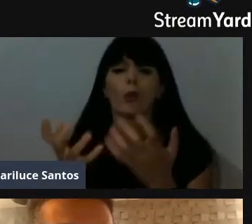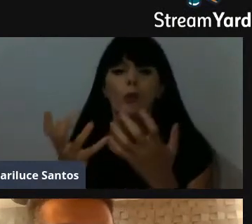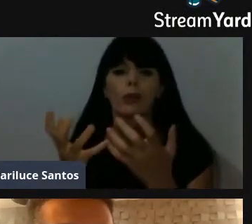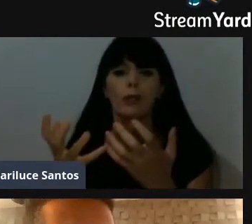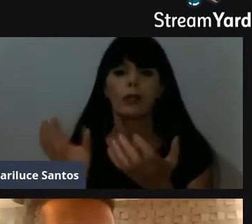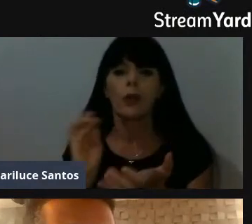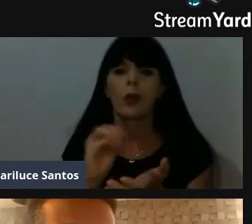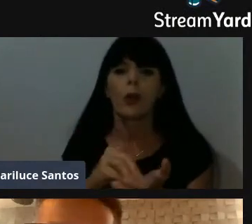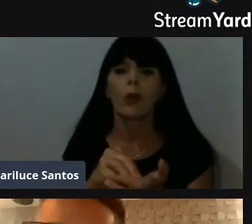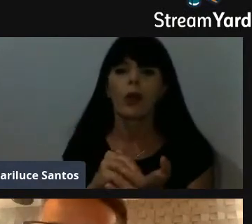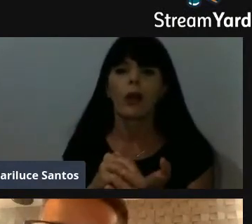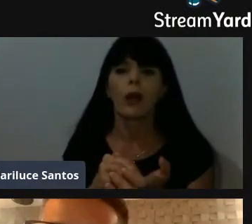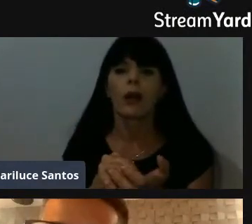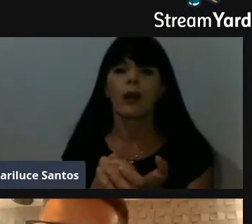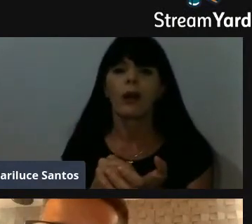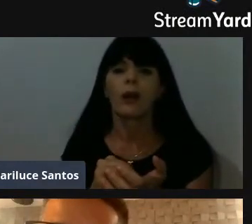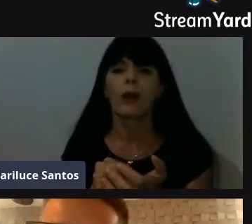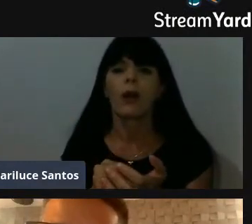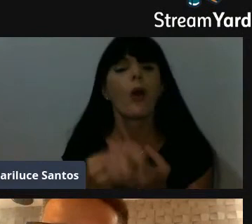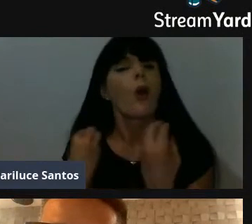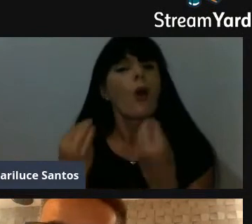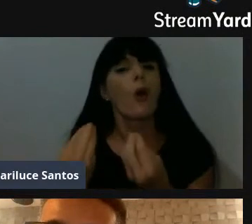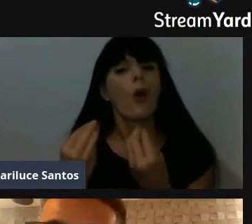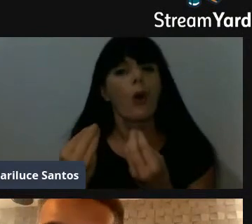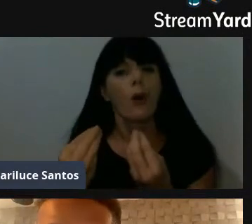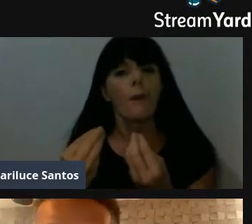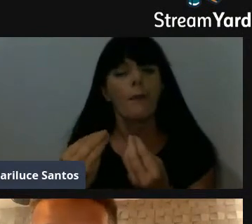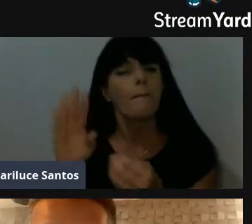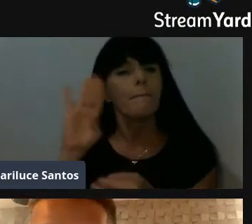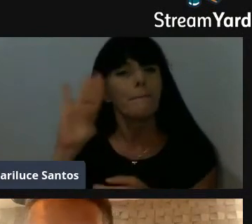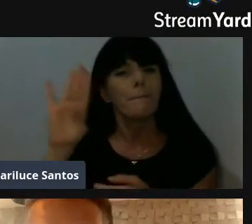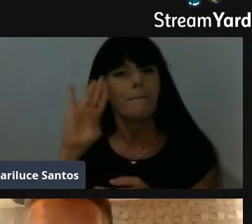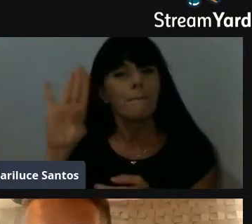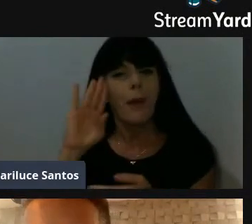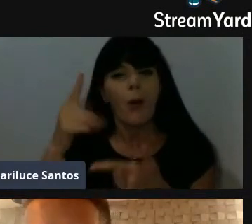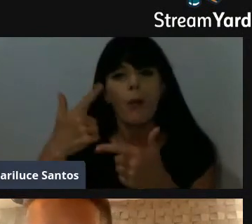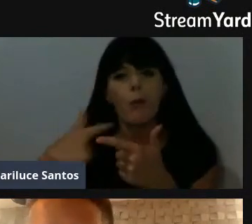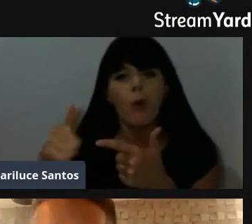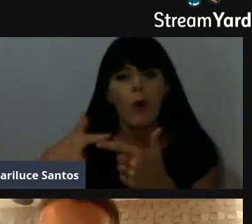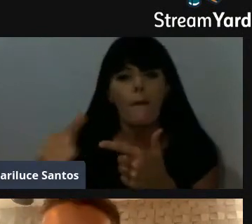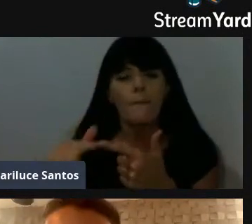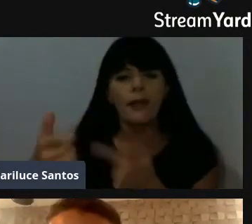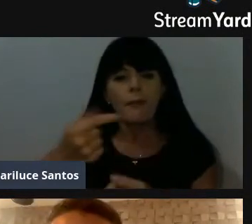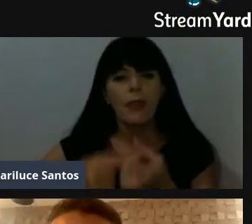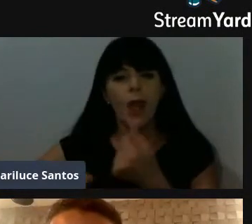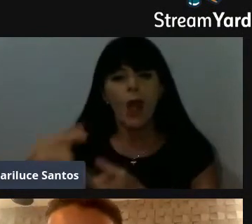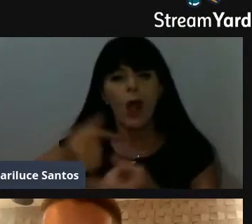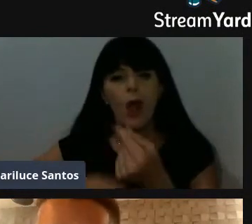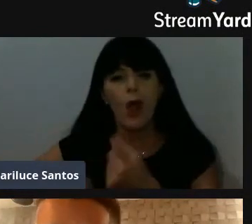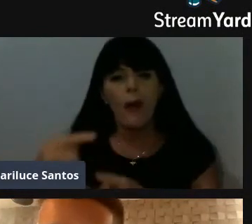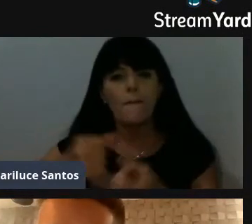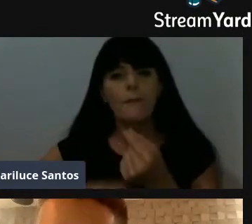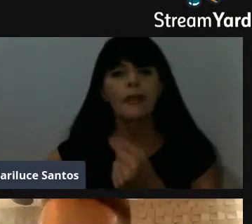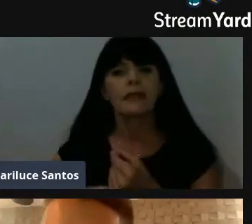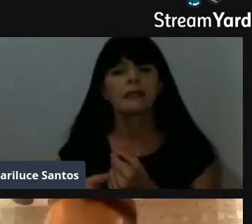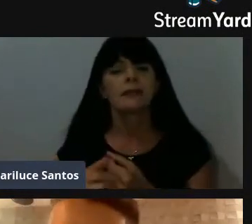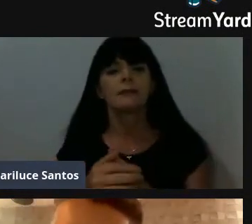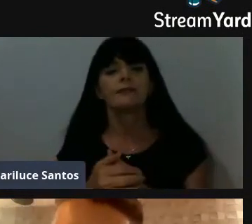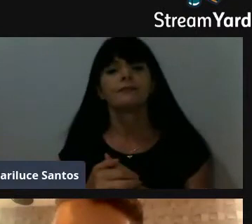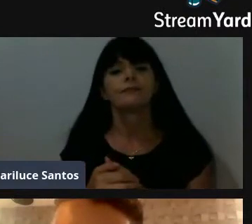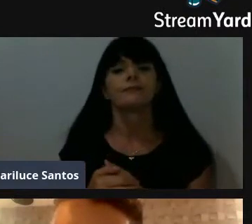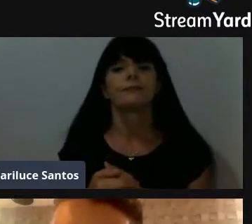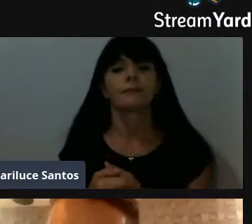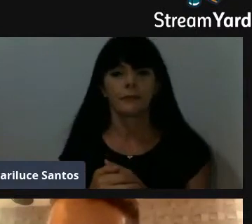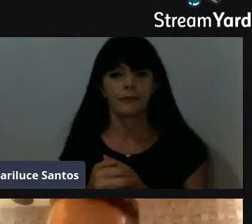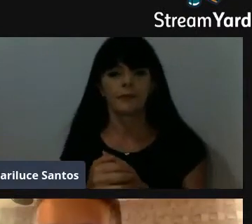perguntou, qual que seria o principal problema do comércio. Até foi na introdução da diretora Rosane, ela disse sobre